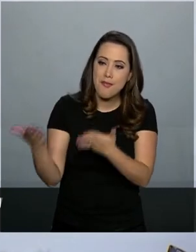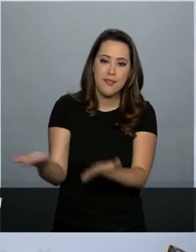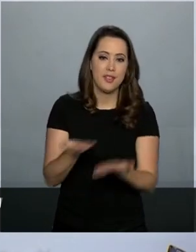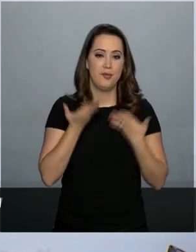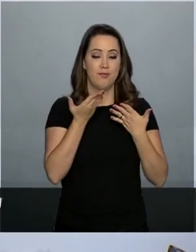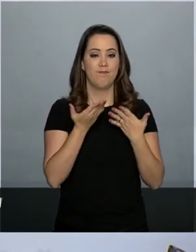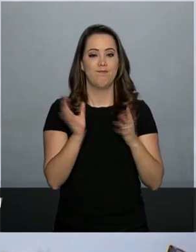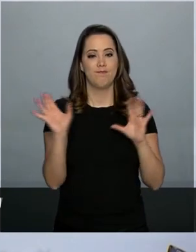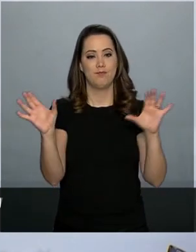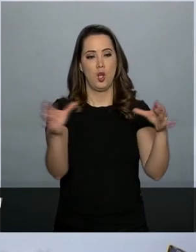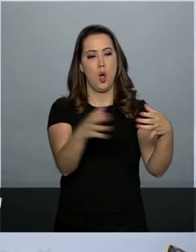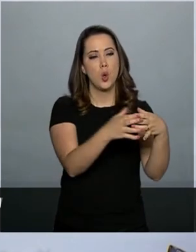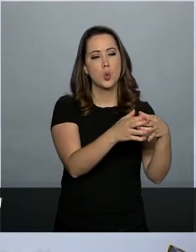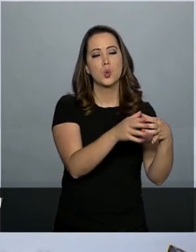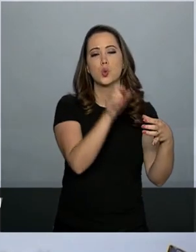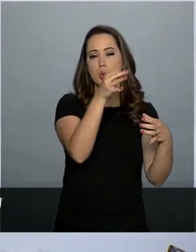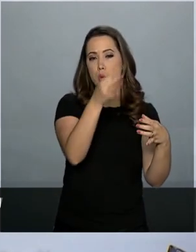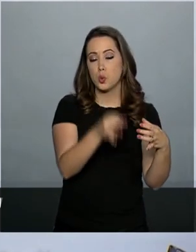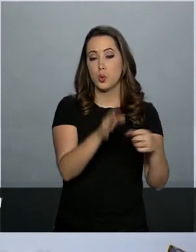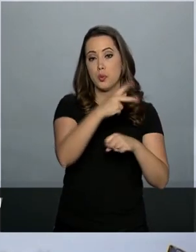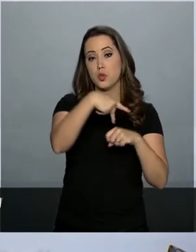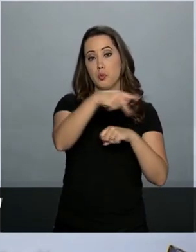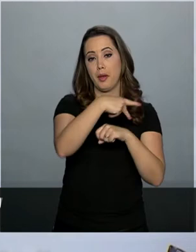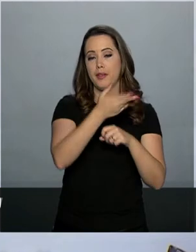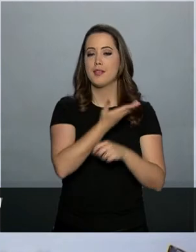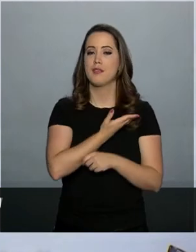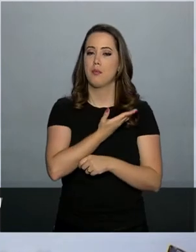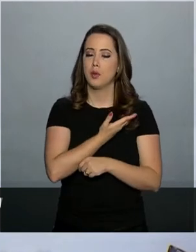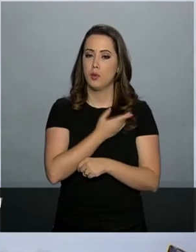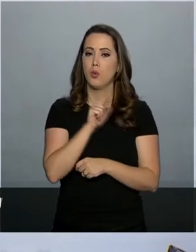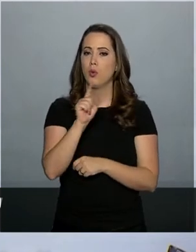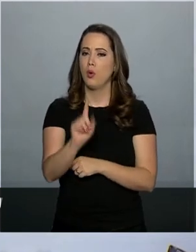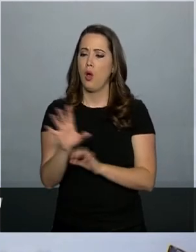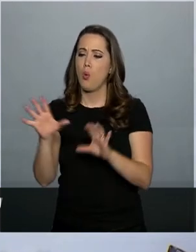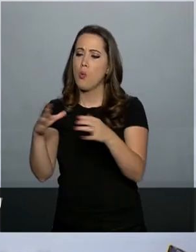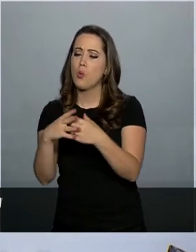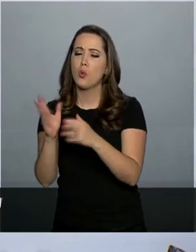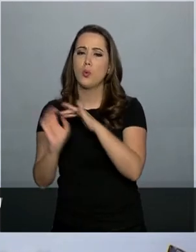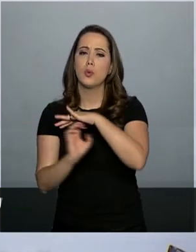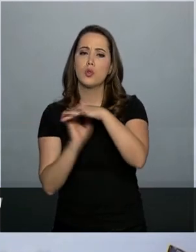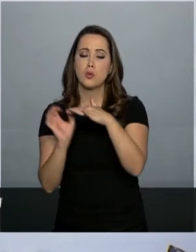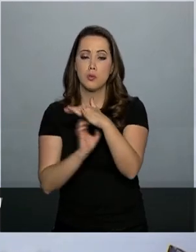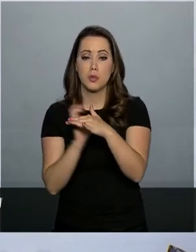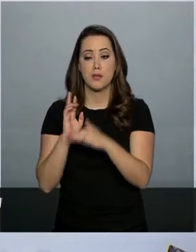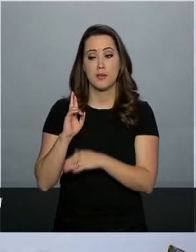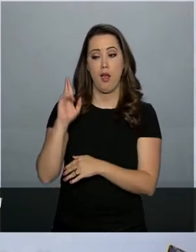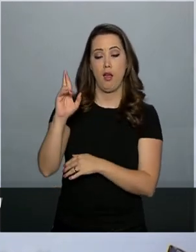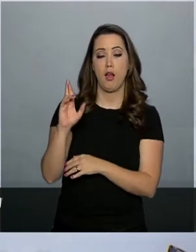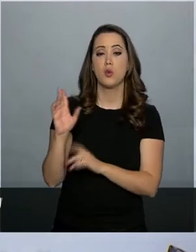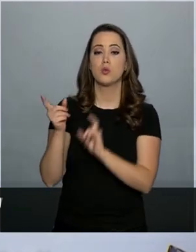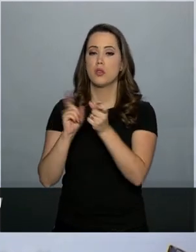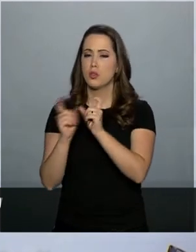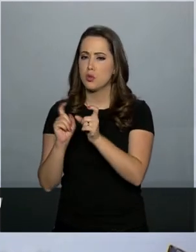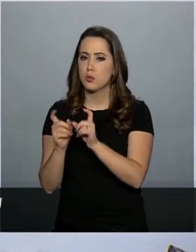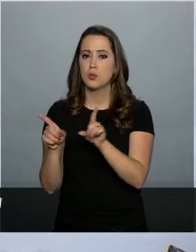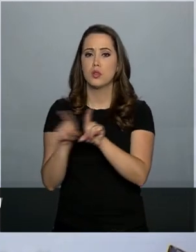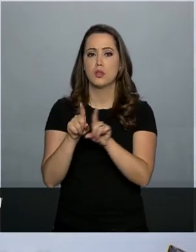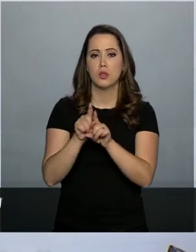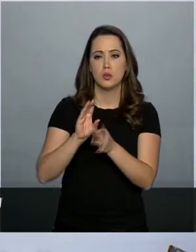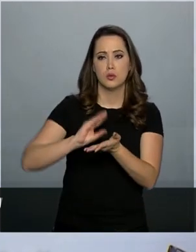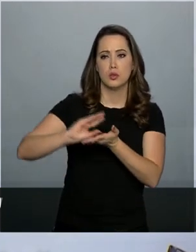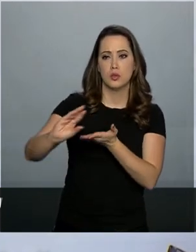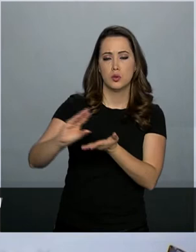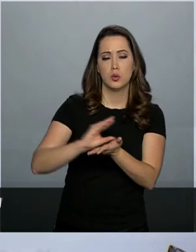às delegações oficiais de nações amigas, aos empresários, gestores e investidores